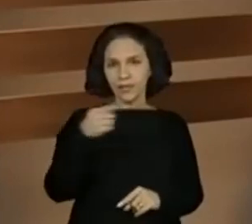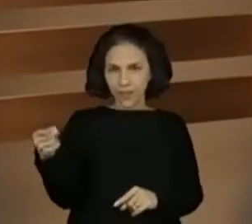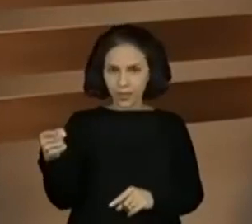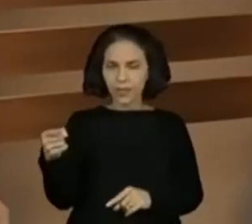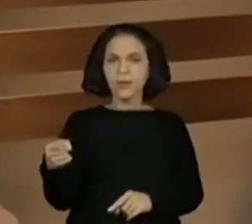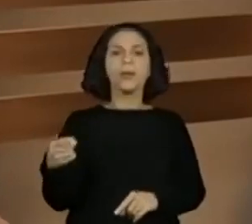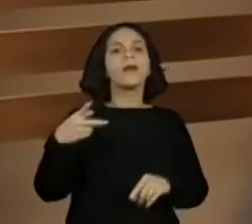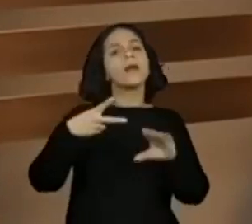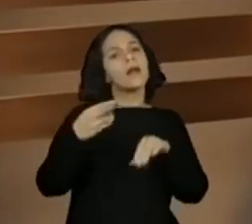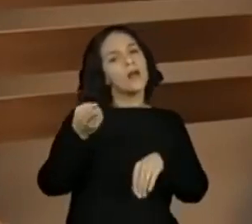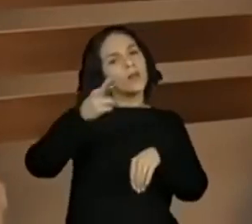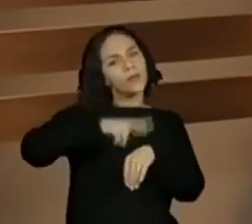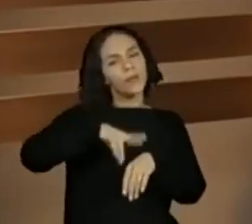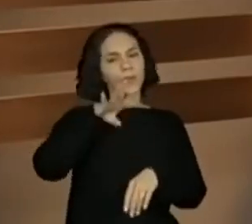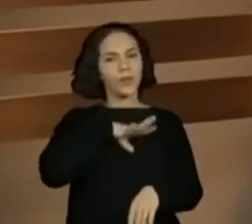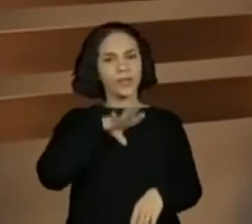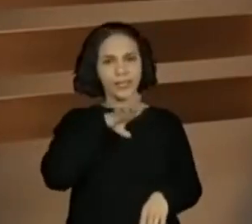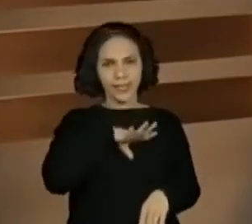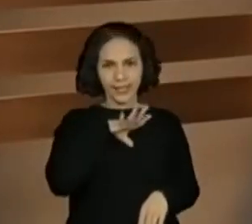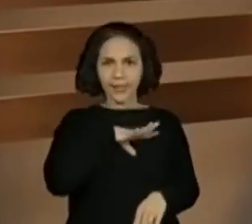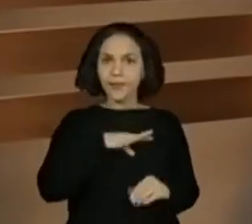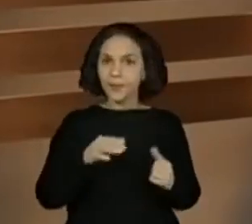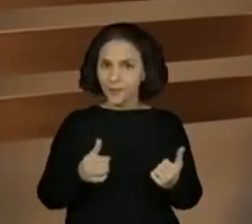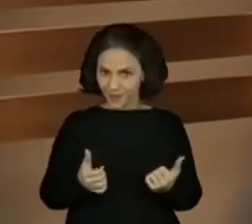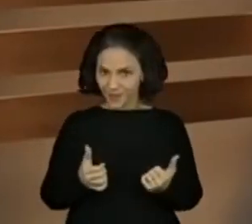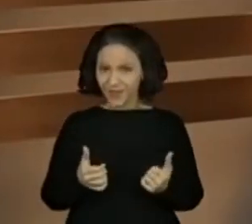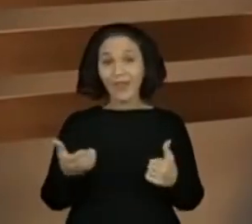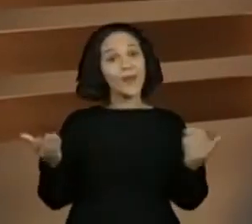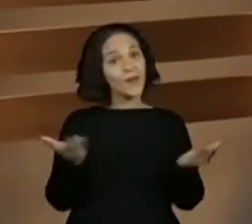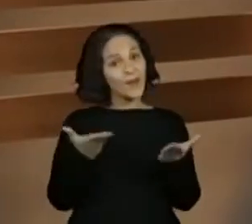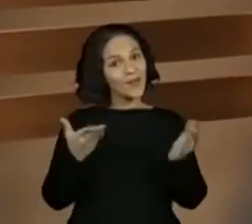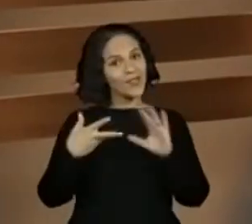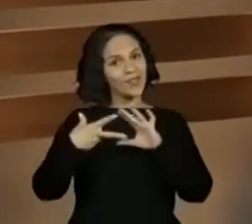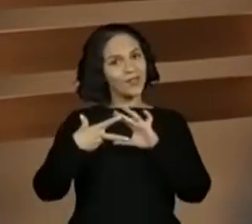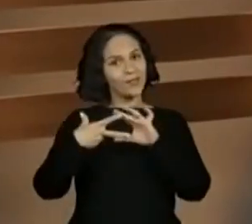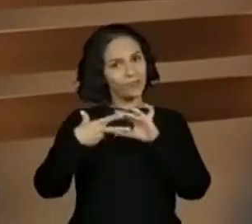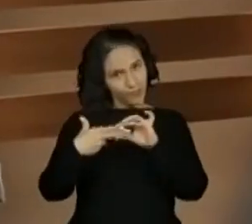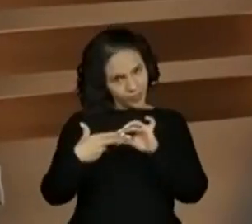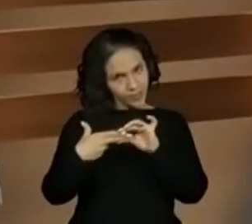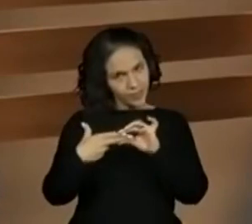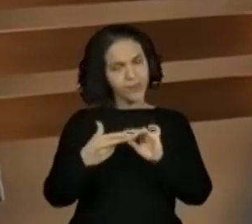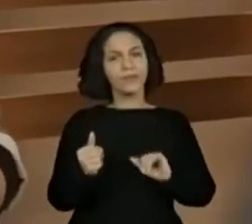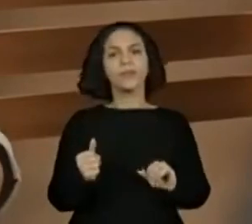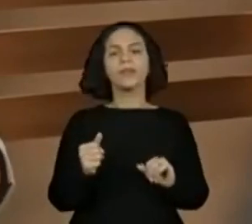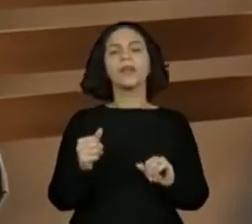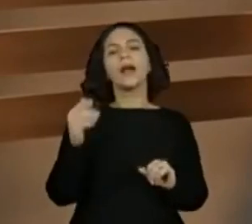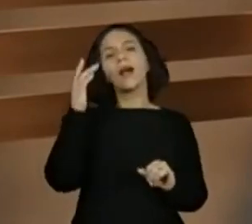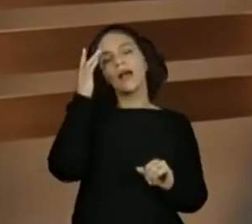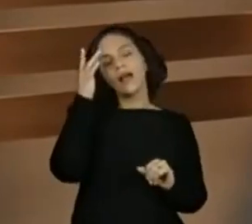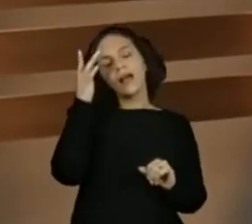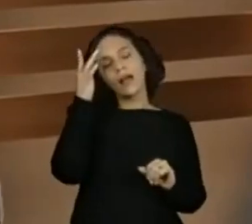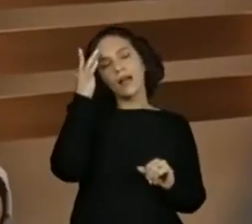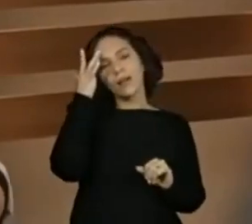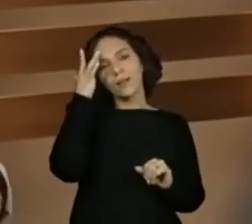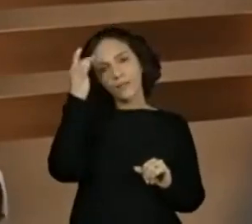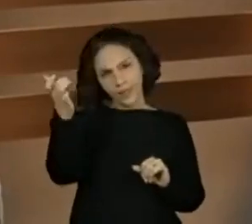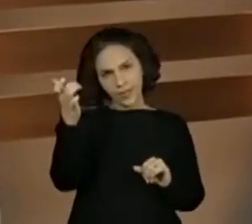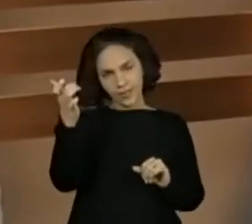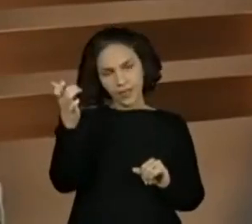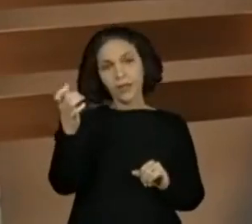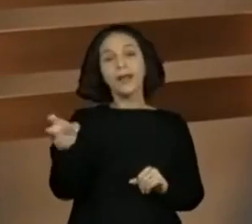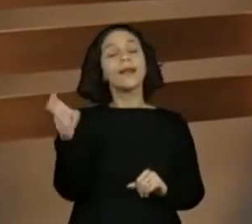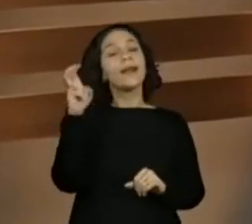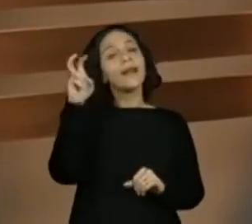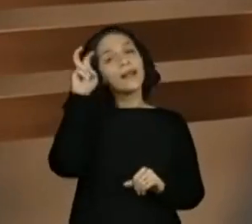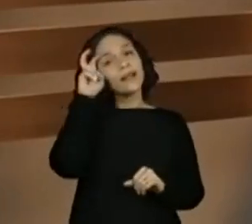portuguesa, ok? Então teremos uma dobradinha hoje, uma dobradinha amanhã e na quinta-feira e